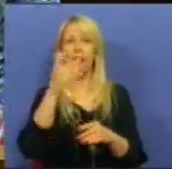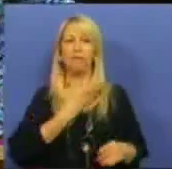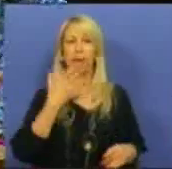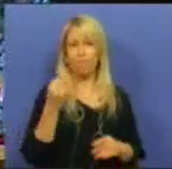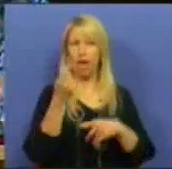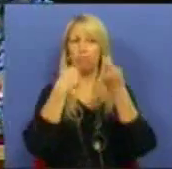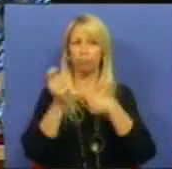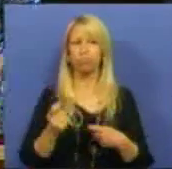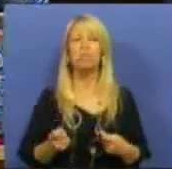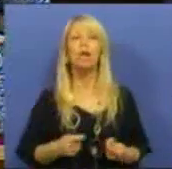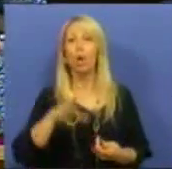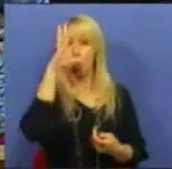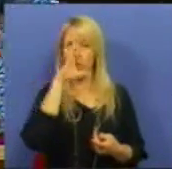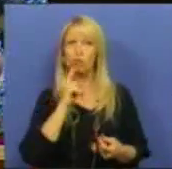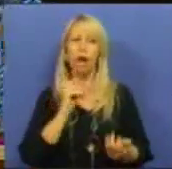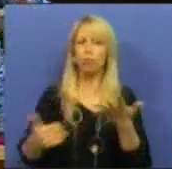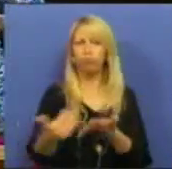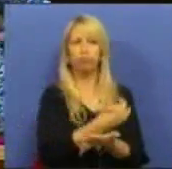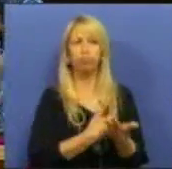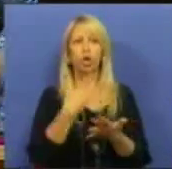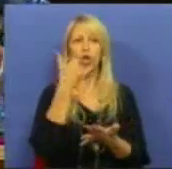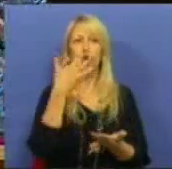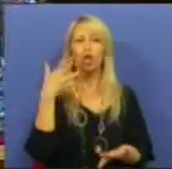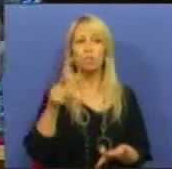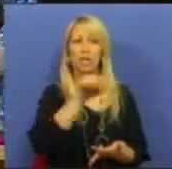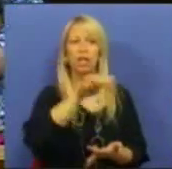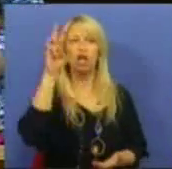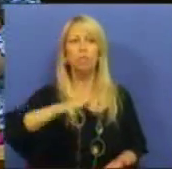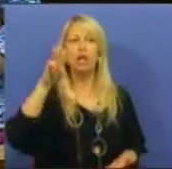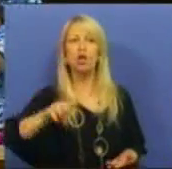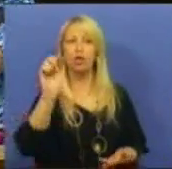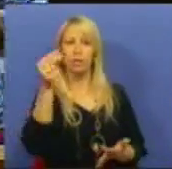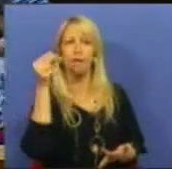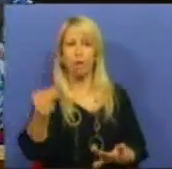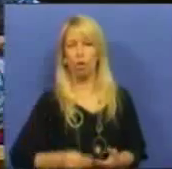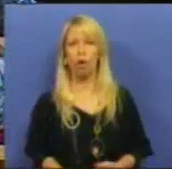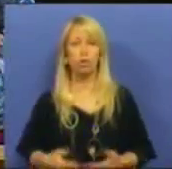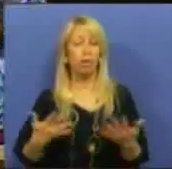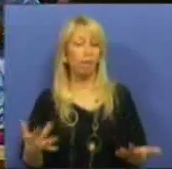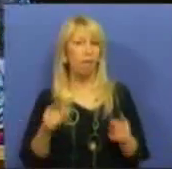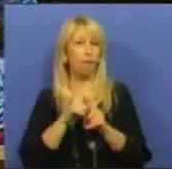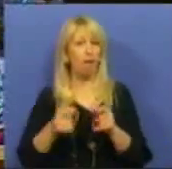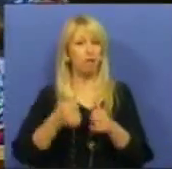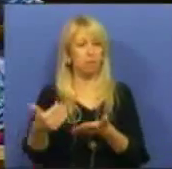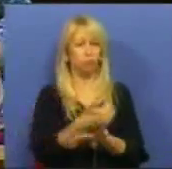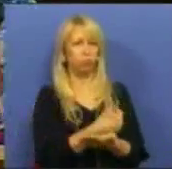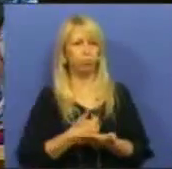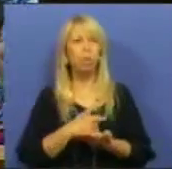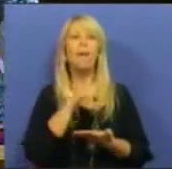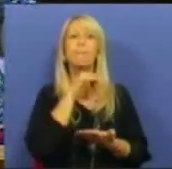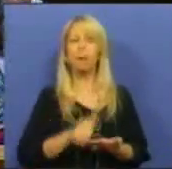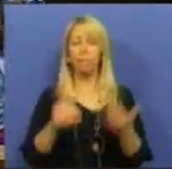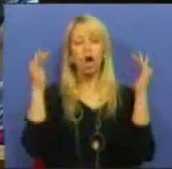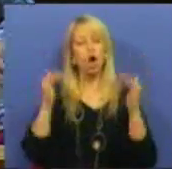que o Estado ganharia 2.500 milhões de euros e que este ganho permitiria reduzir